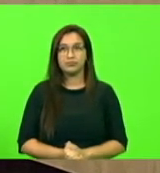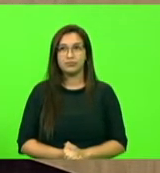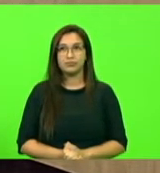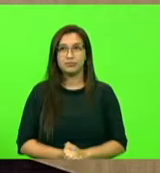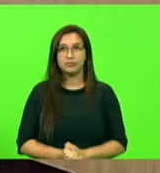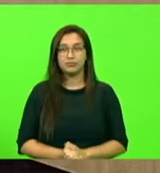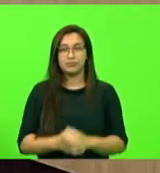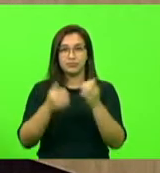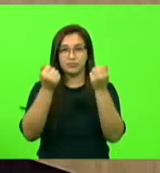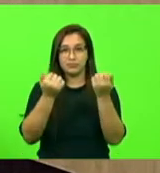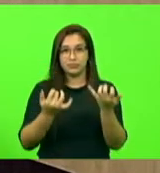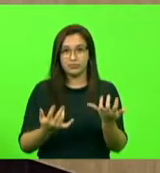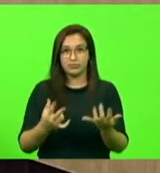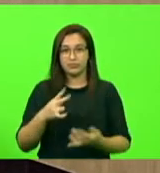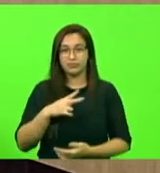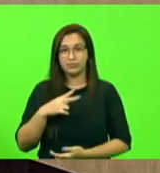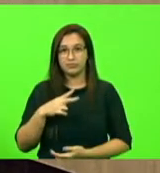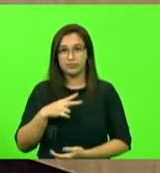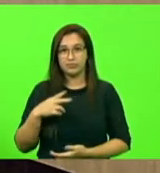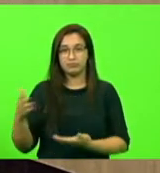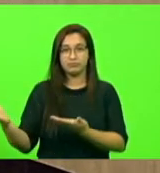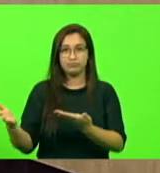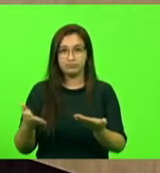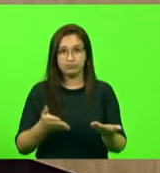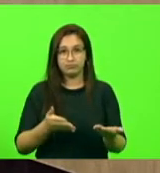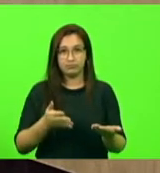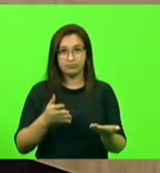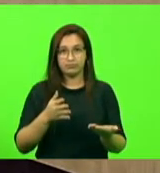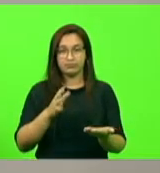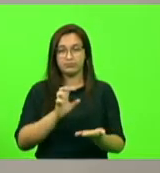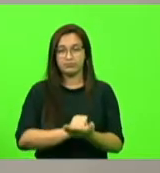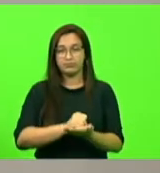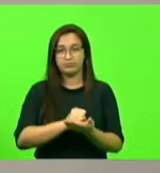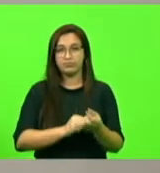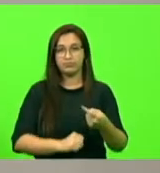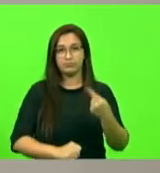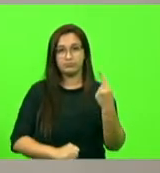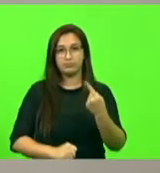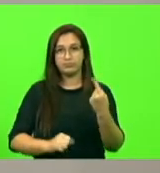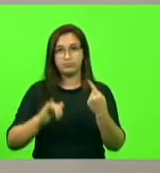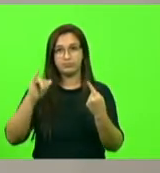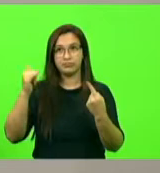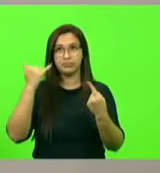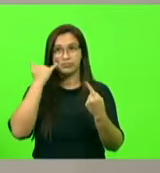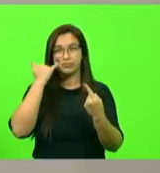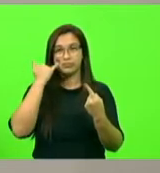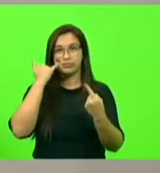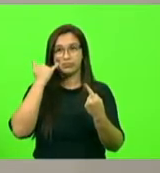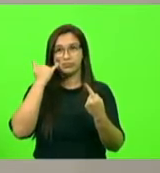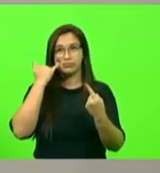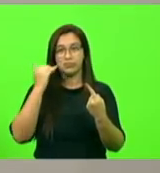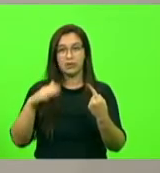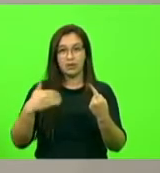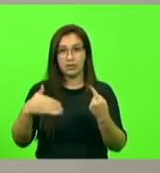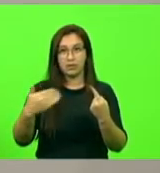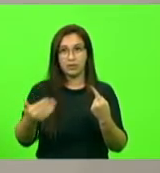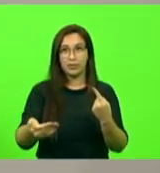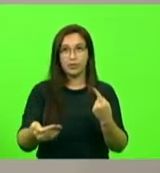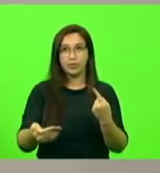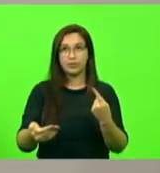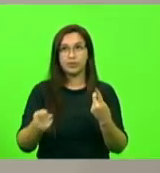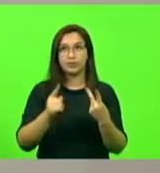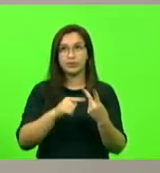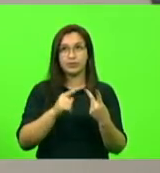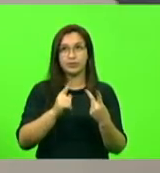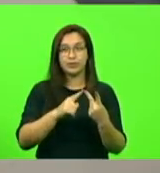Explicações pessoais e o deputado G.C. Lopes em primeiro e logo após o